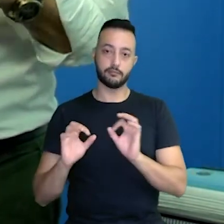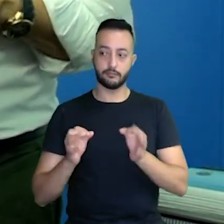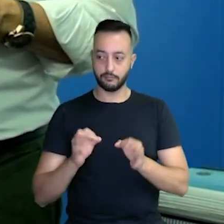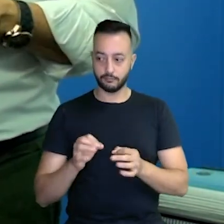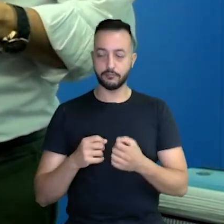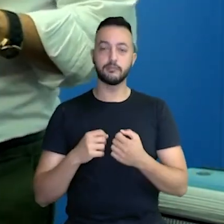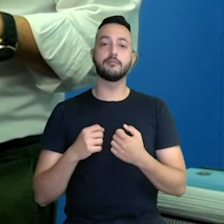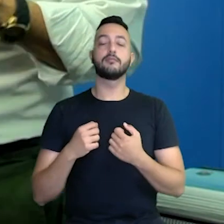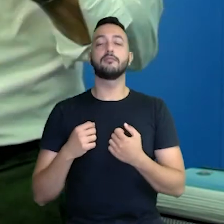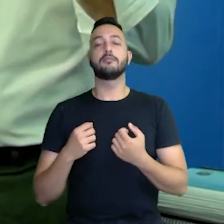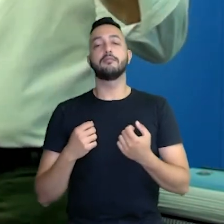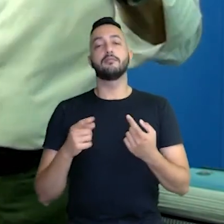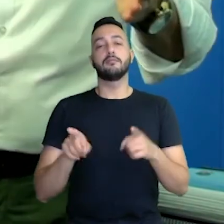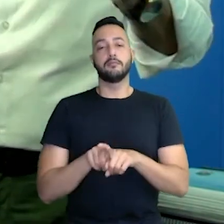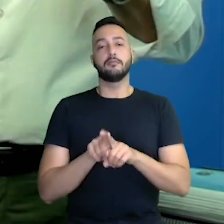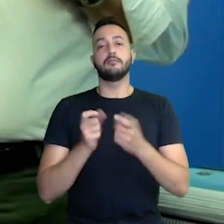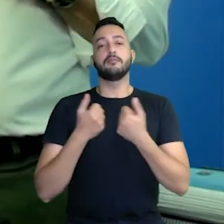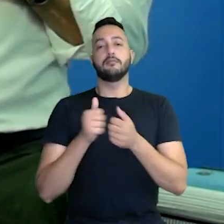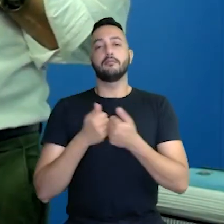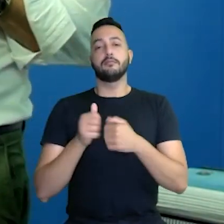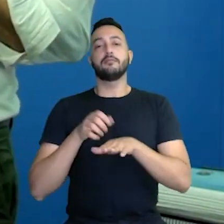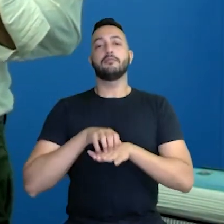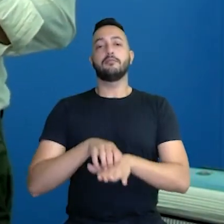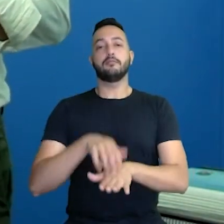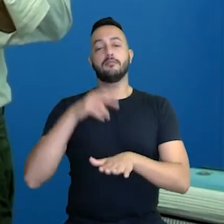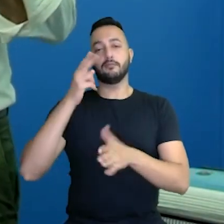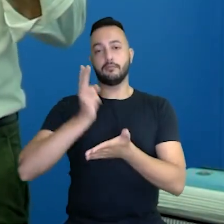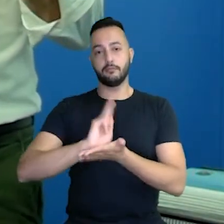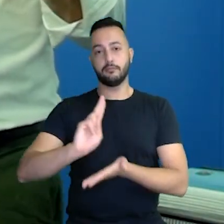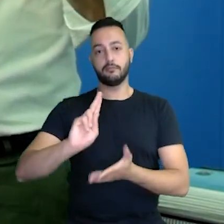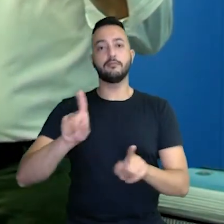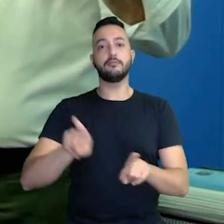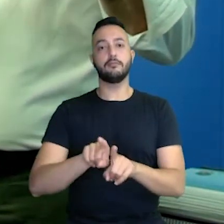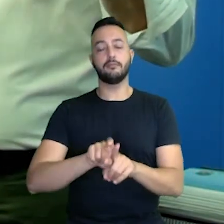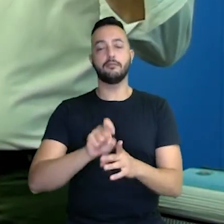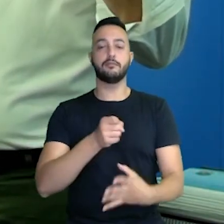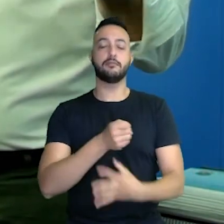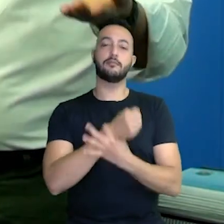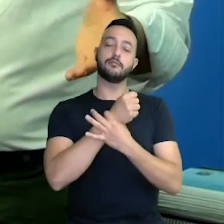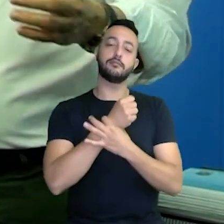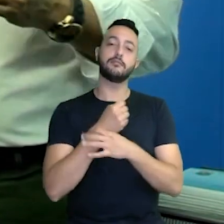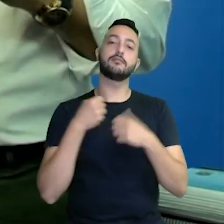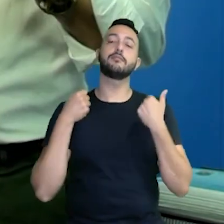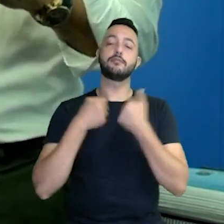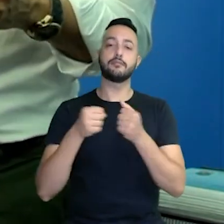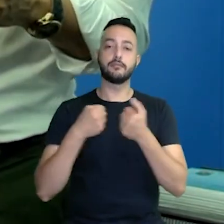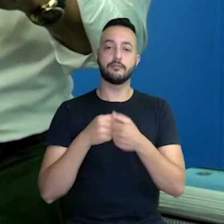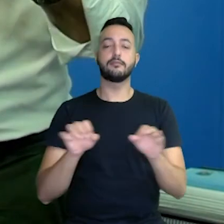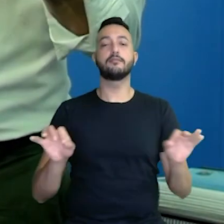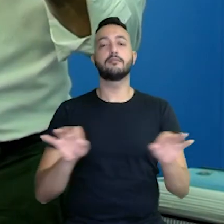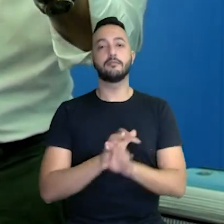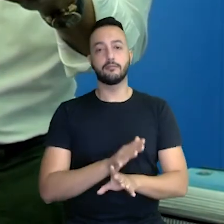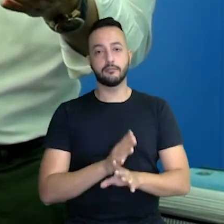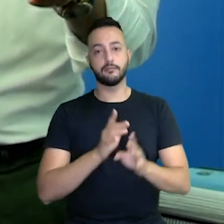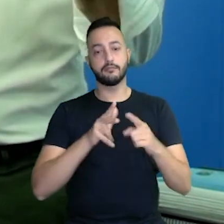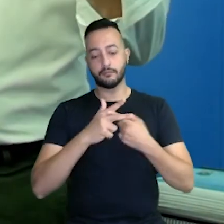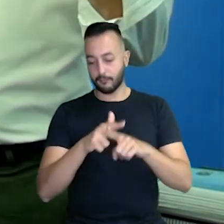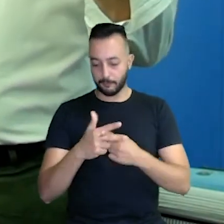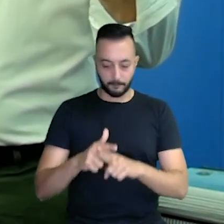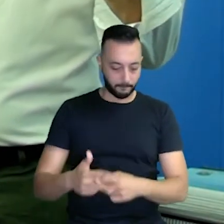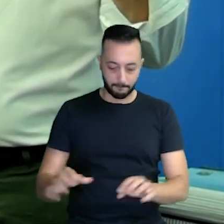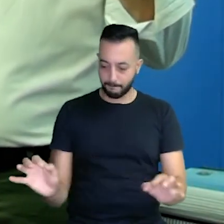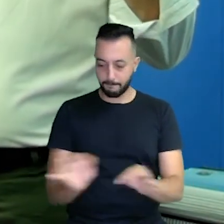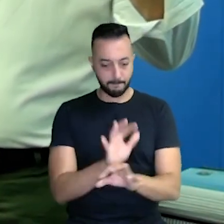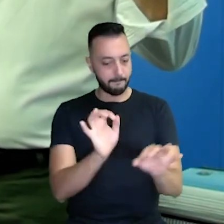Transporte universitário também está garantido, porque os ônibus estão prontos, revisados,